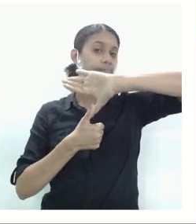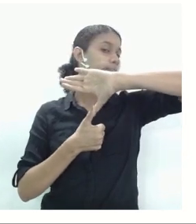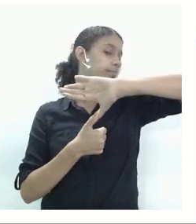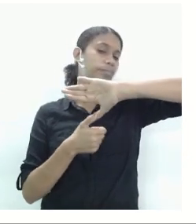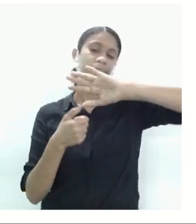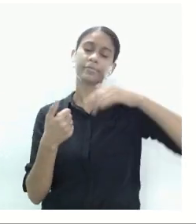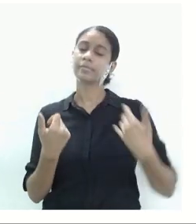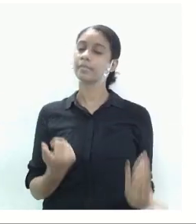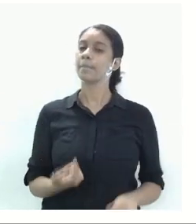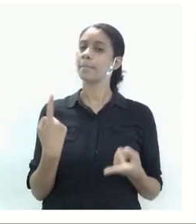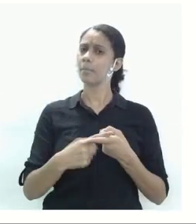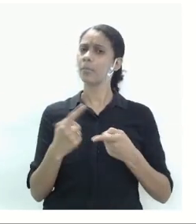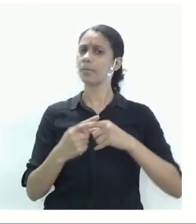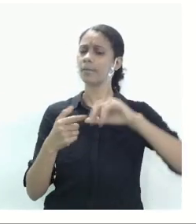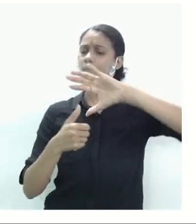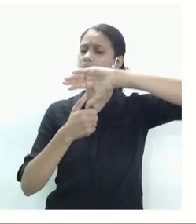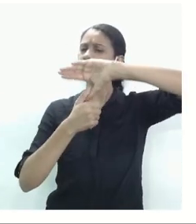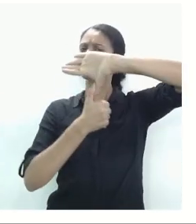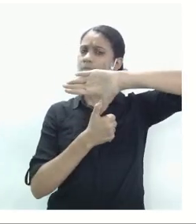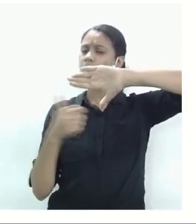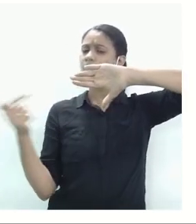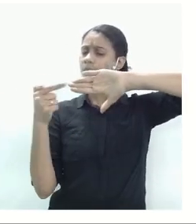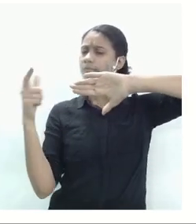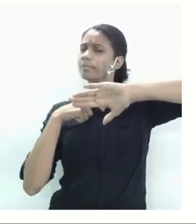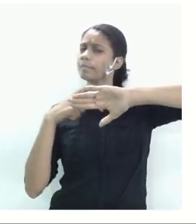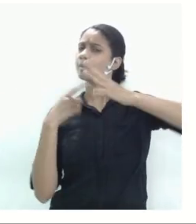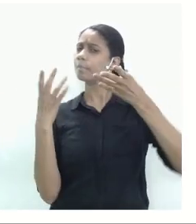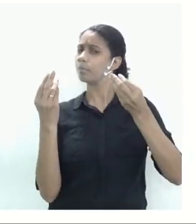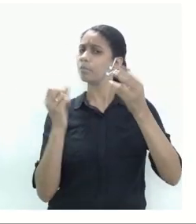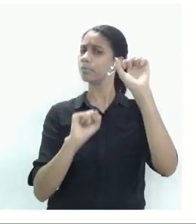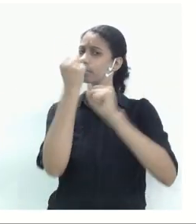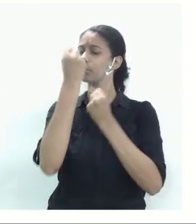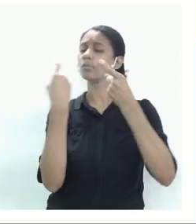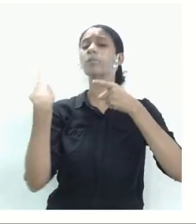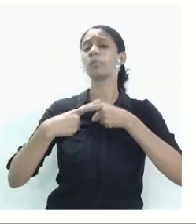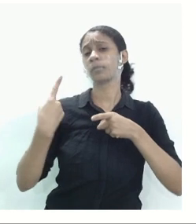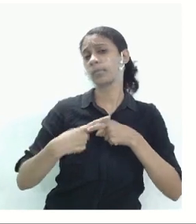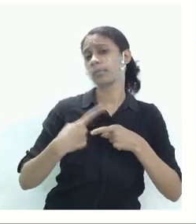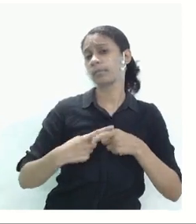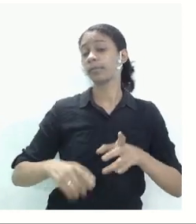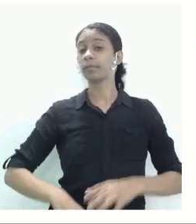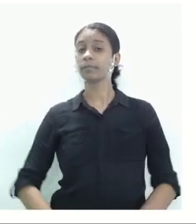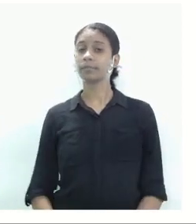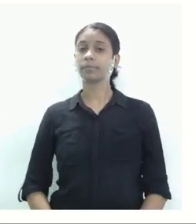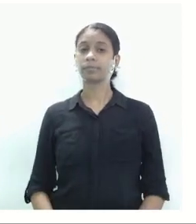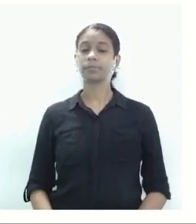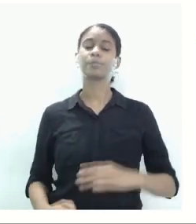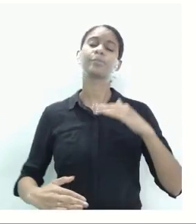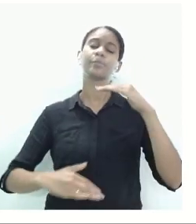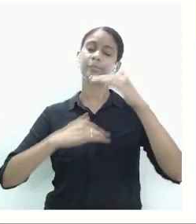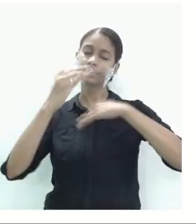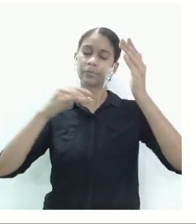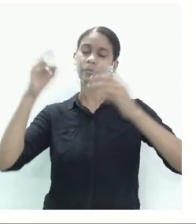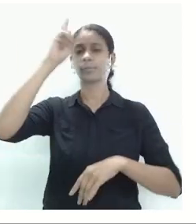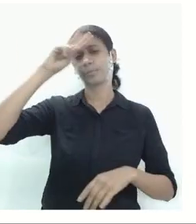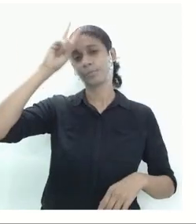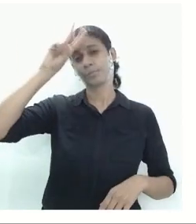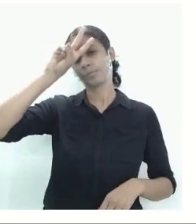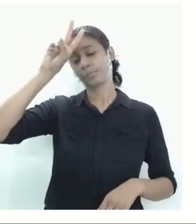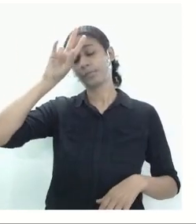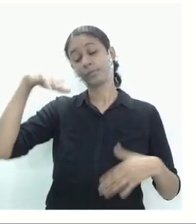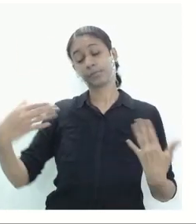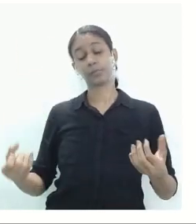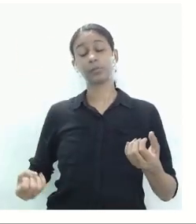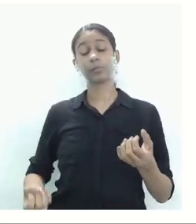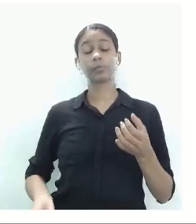tem tanta indústria? por causa do processo histórico. Foi nos países